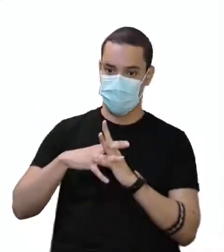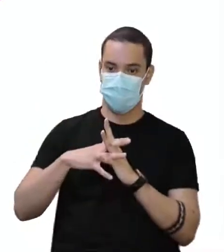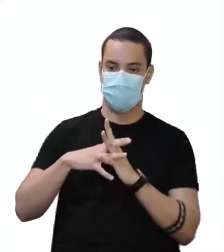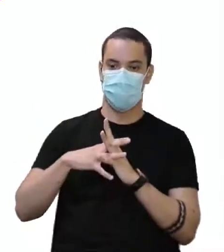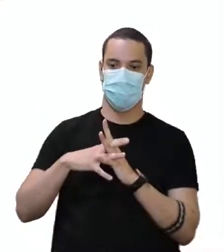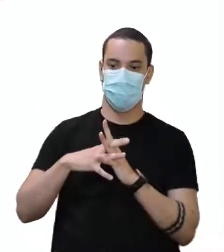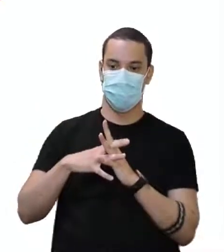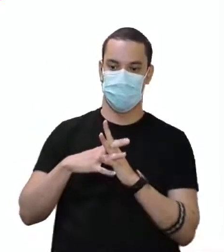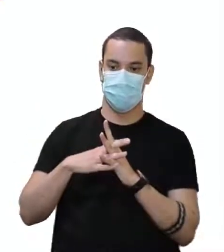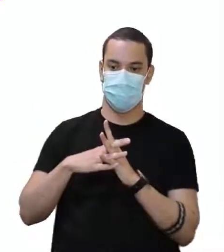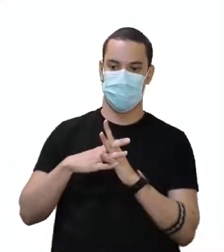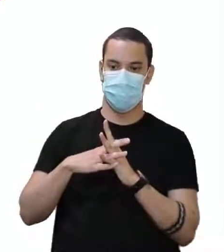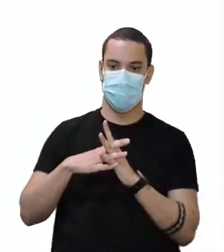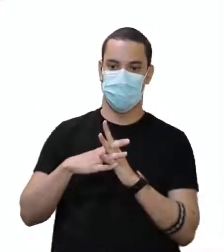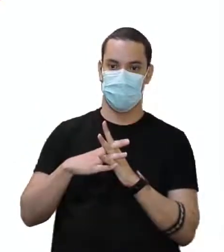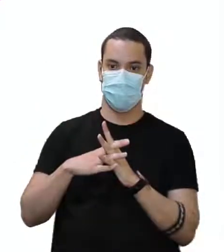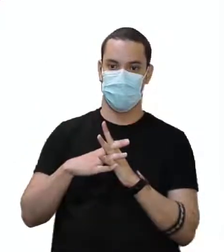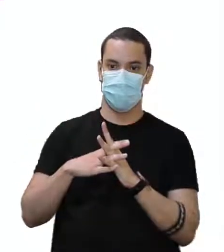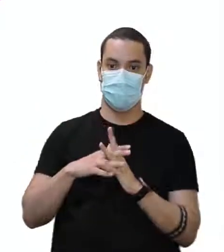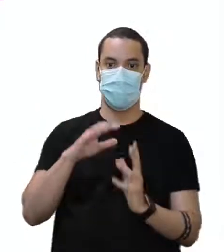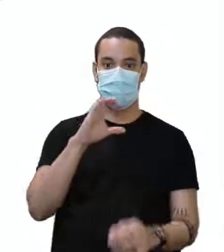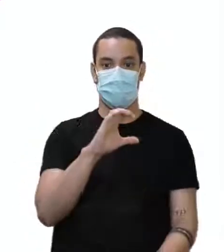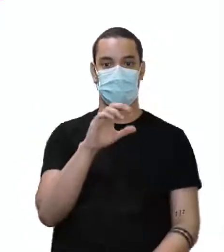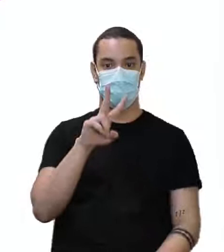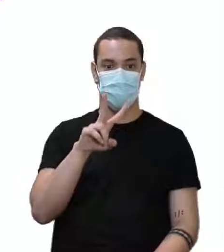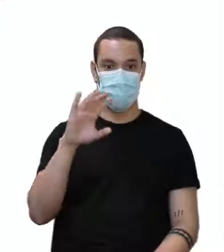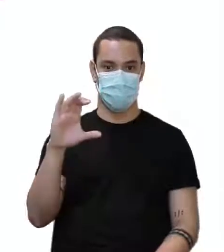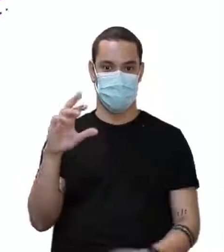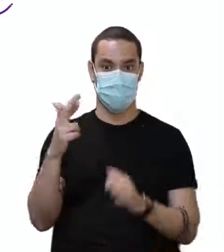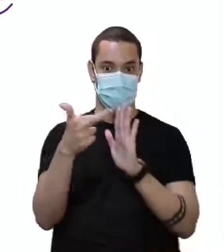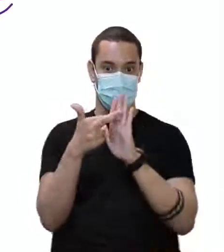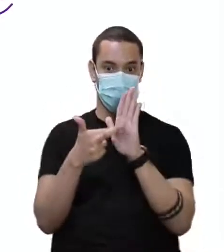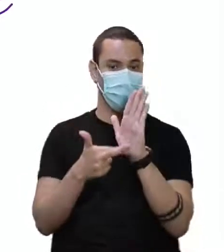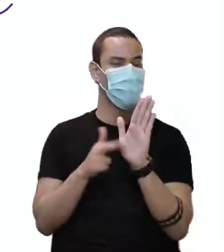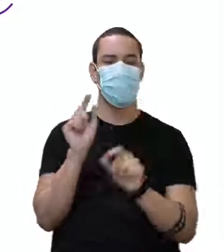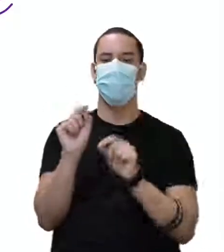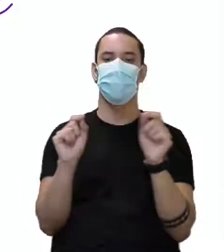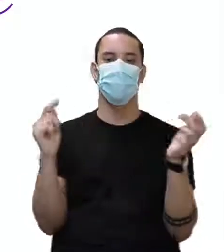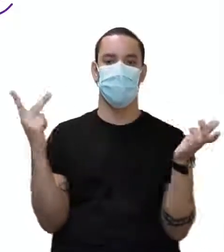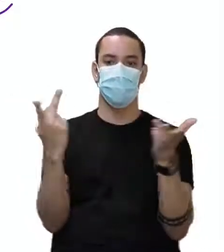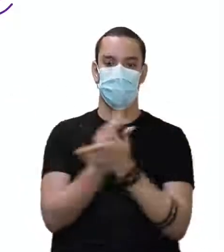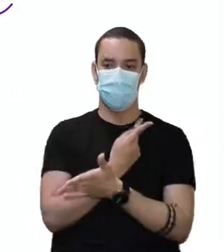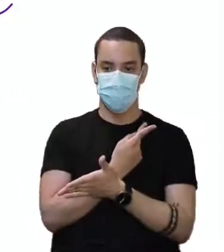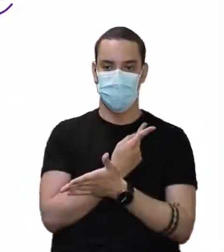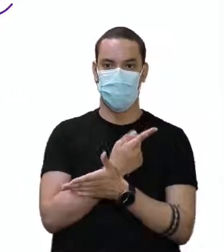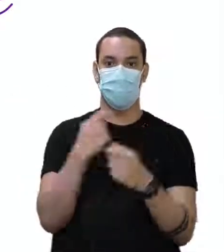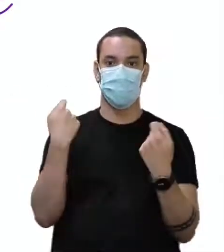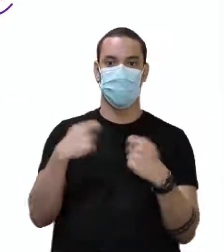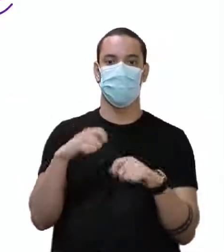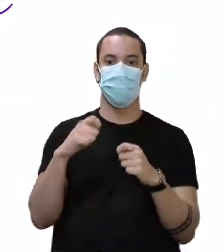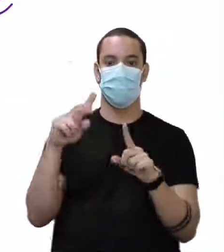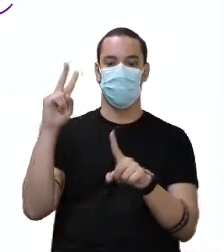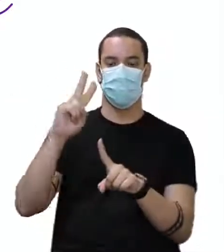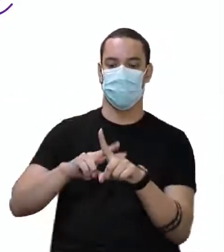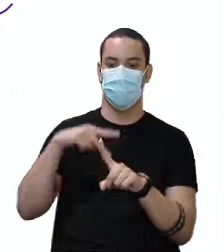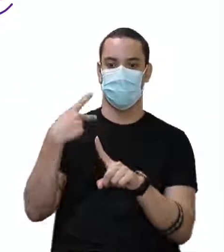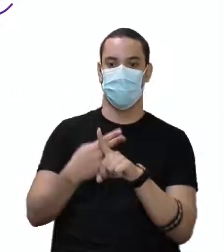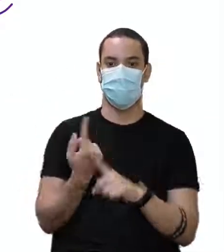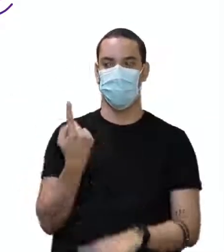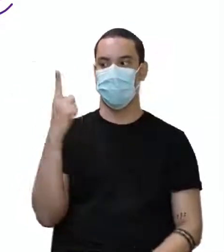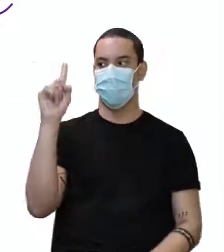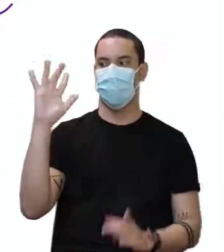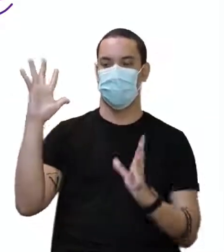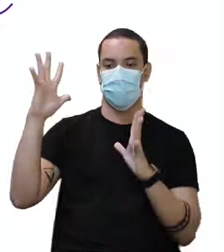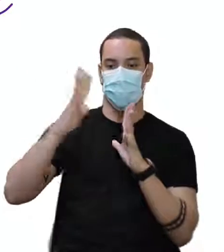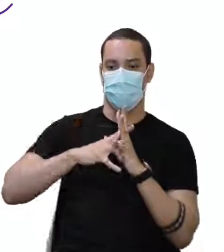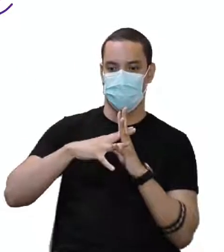Consoante. É o meu CVC. A regra do CVC. O que acontece? Você vai ter que dobrar a última consoante.